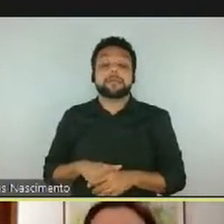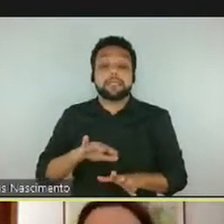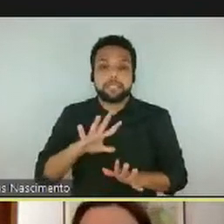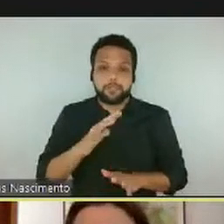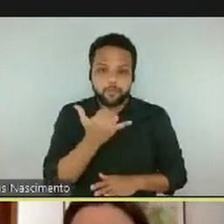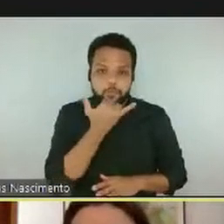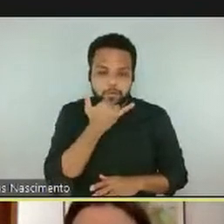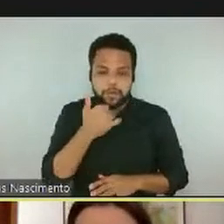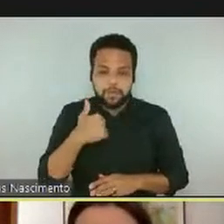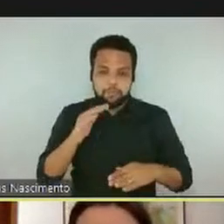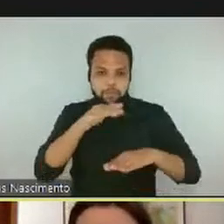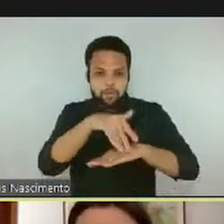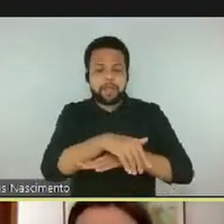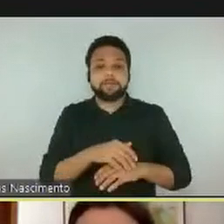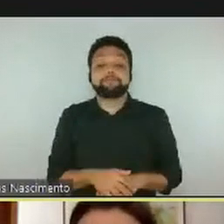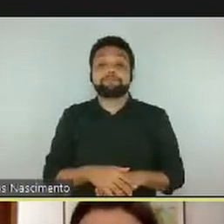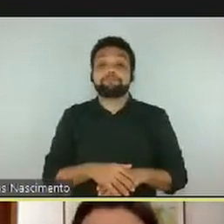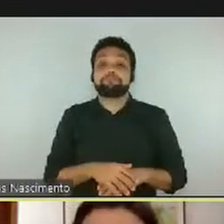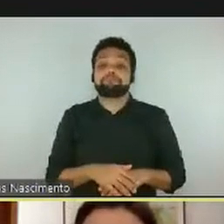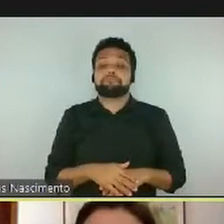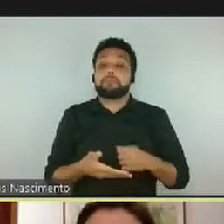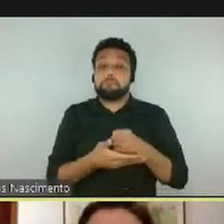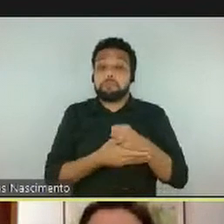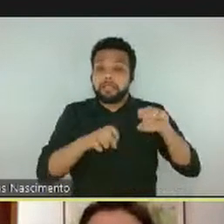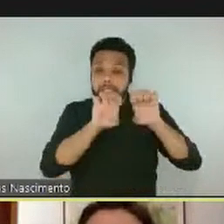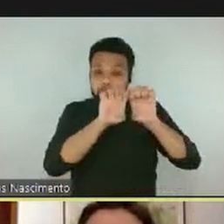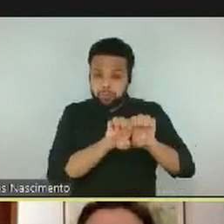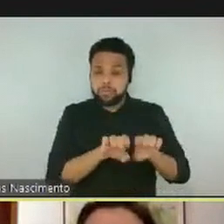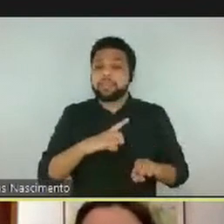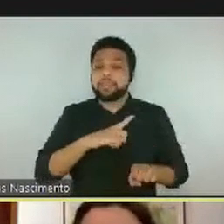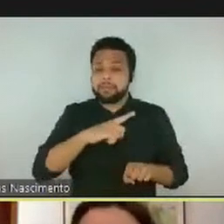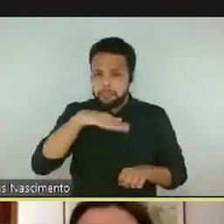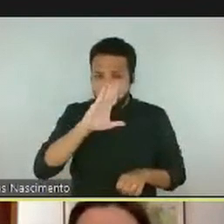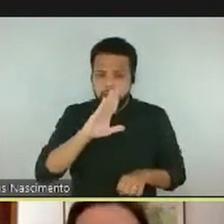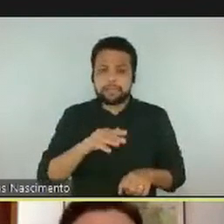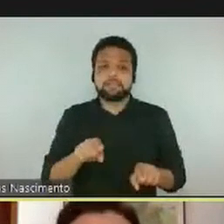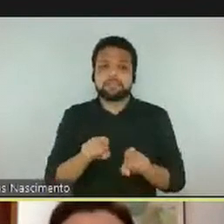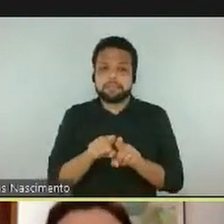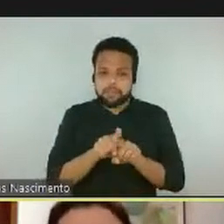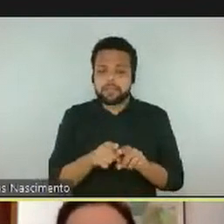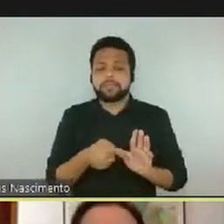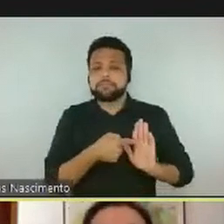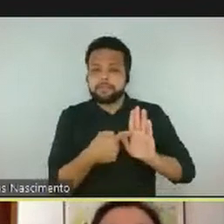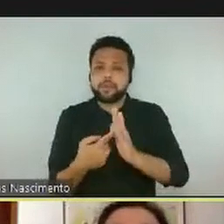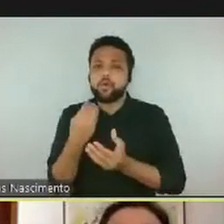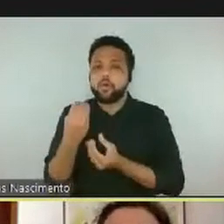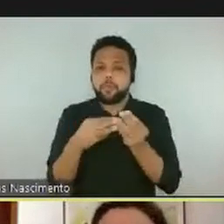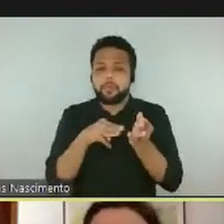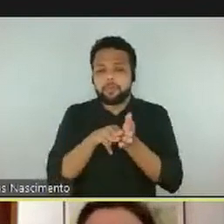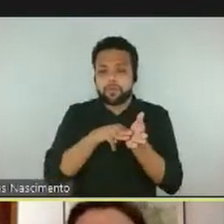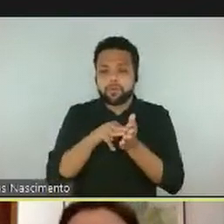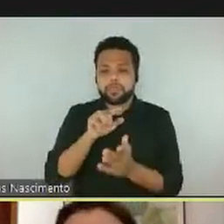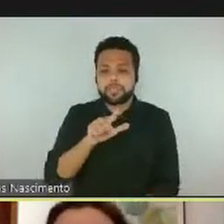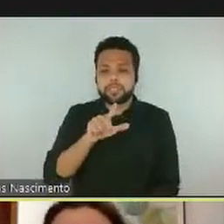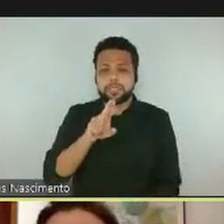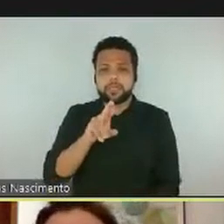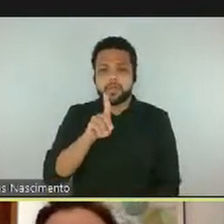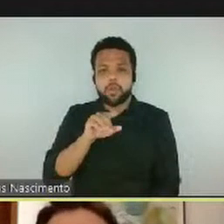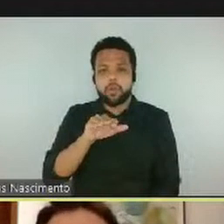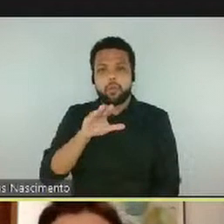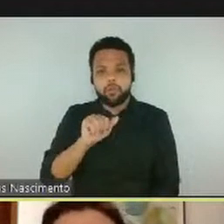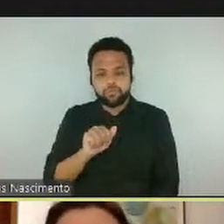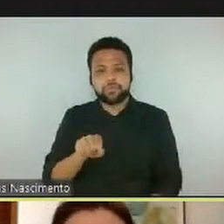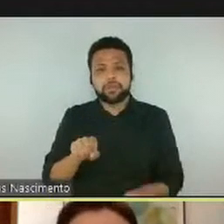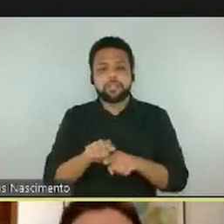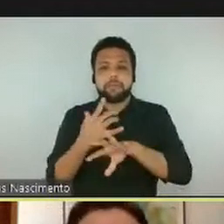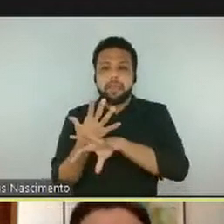A experimentação de metodologia lúdica também é alguma coisa que se mantém. A interdisciplinaridade como norte